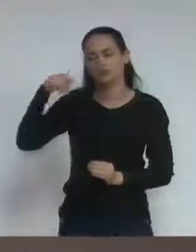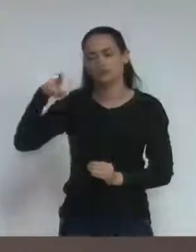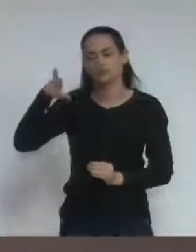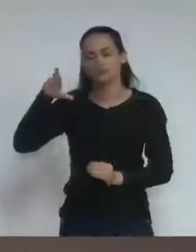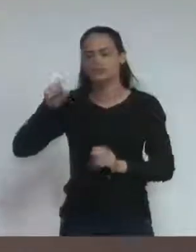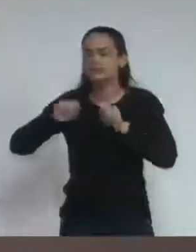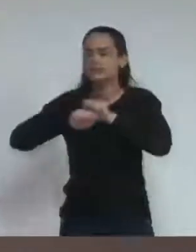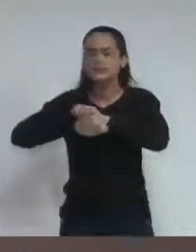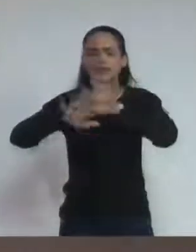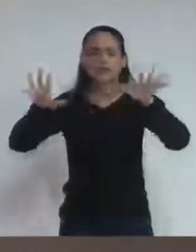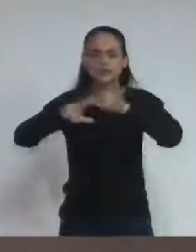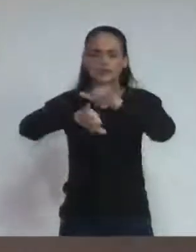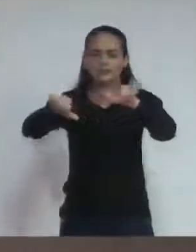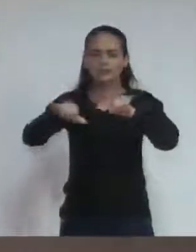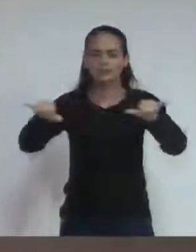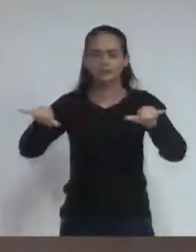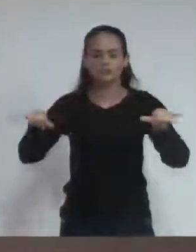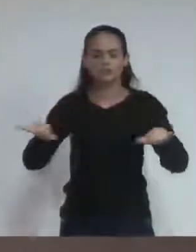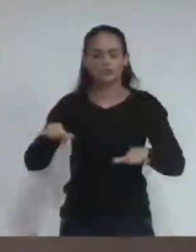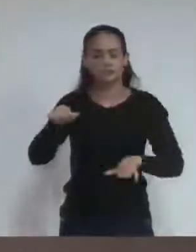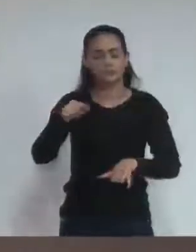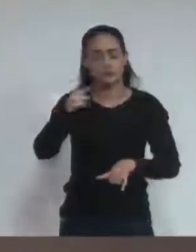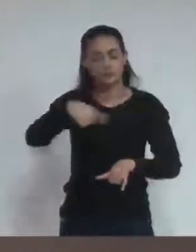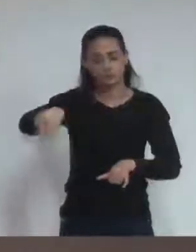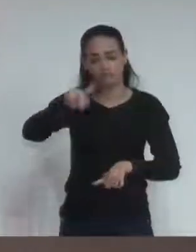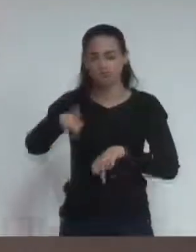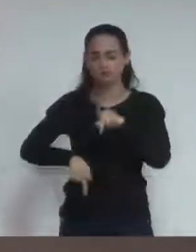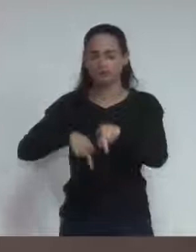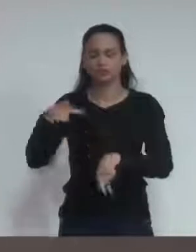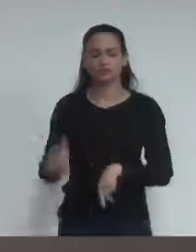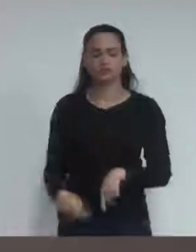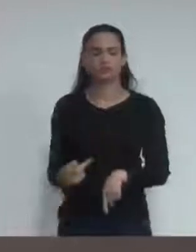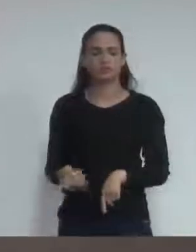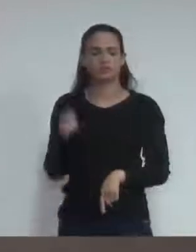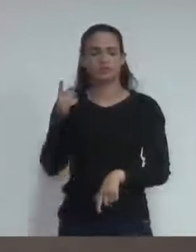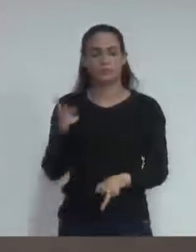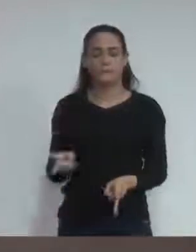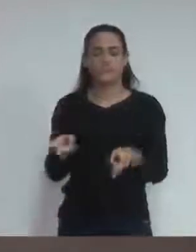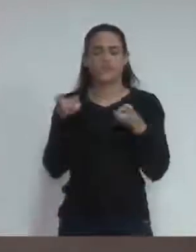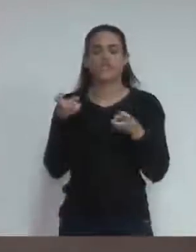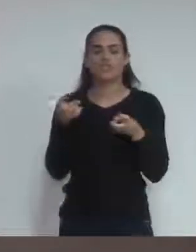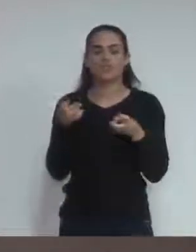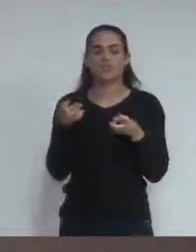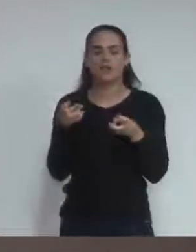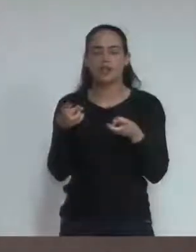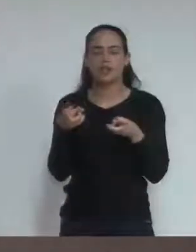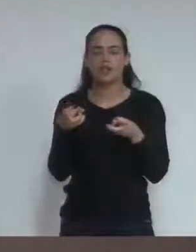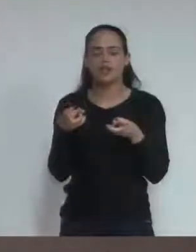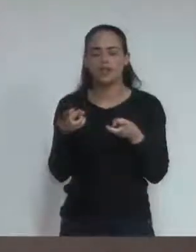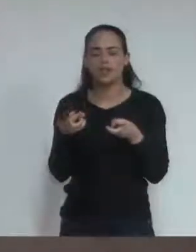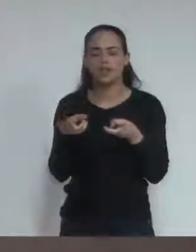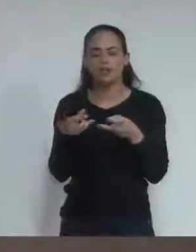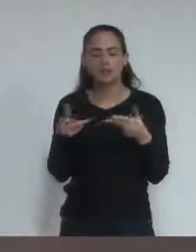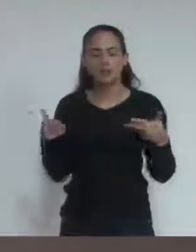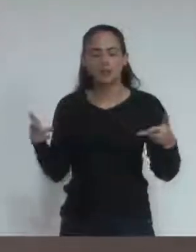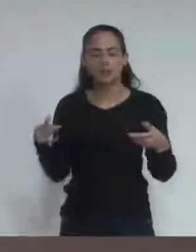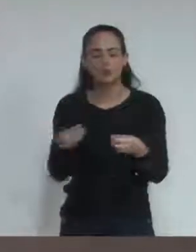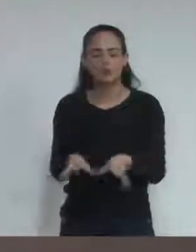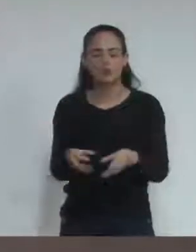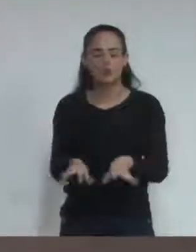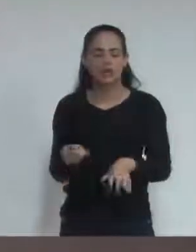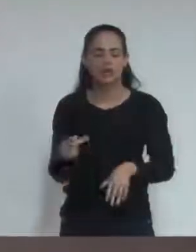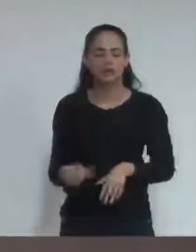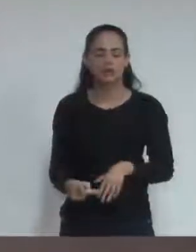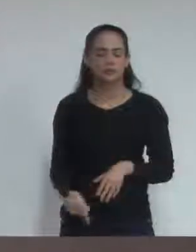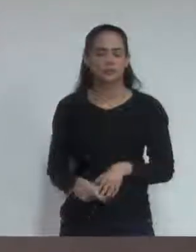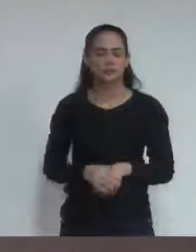vinhedense saber o buraco que nós estamos. quando fala-se em cinco secretários, cinco, aquele